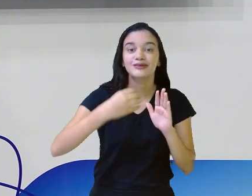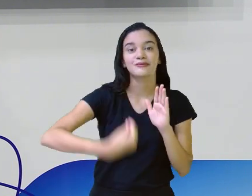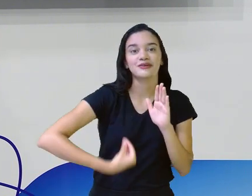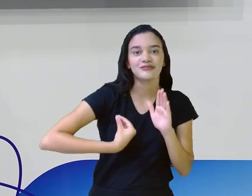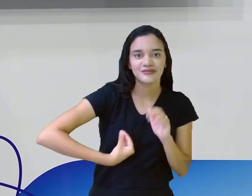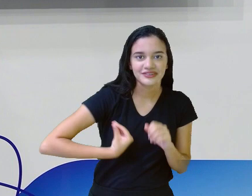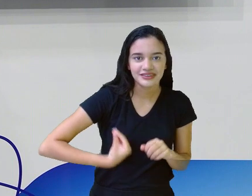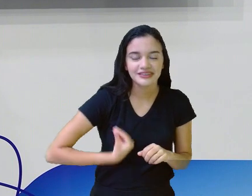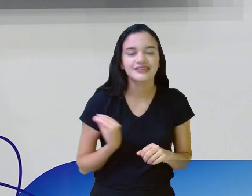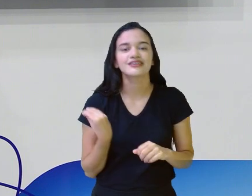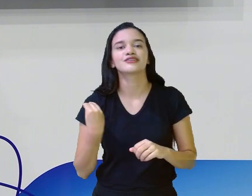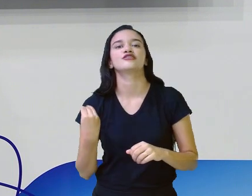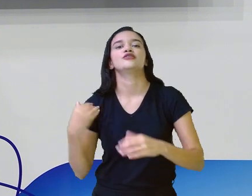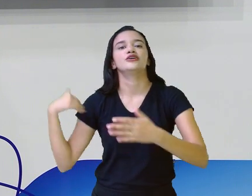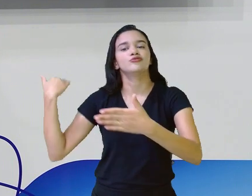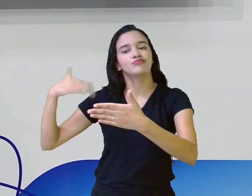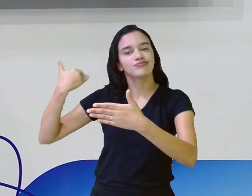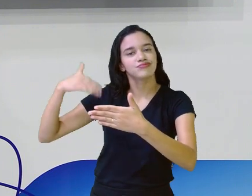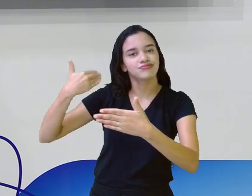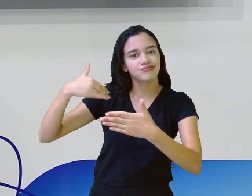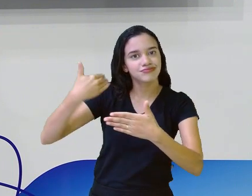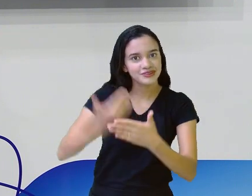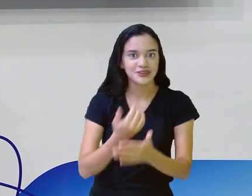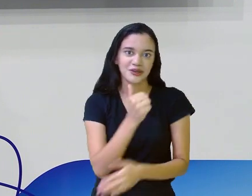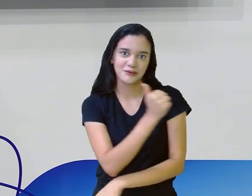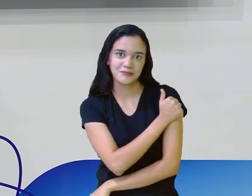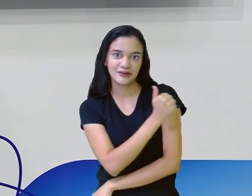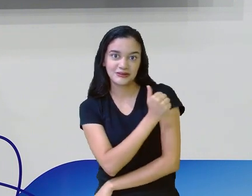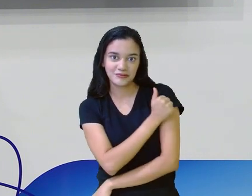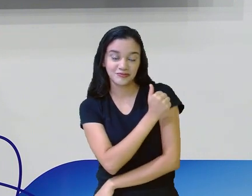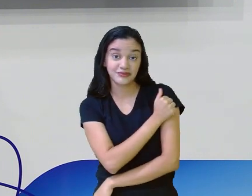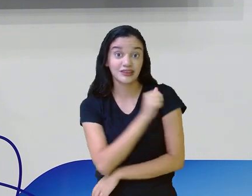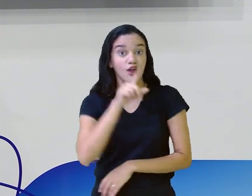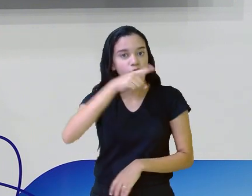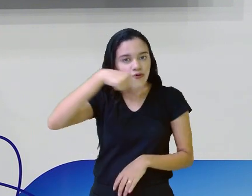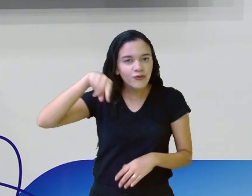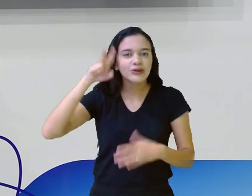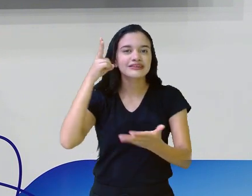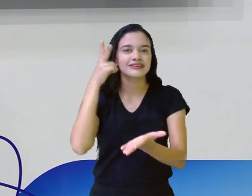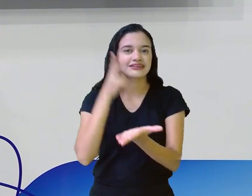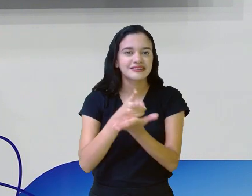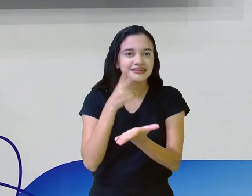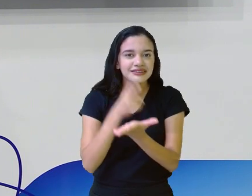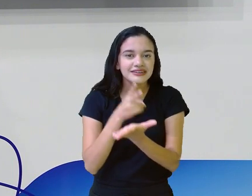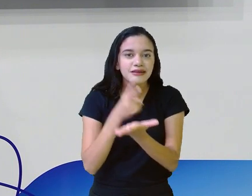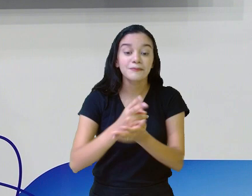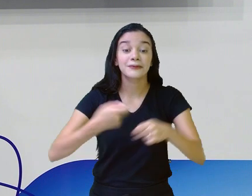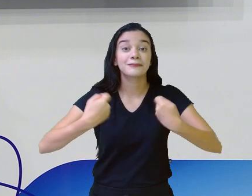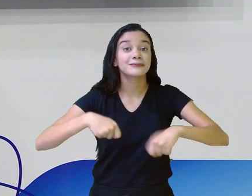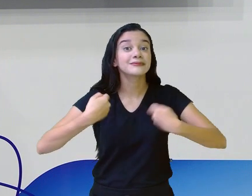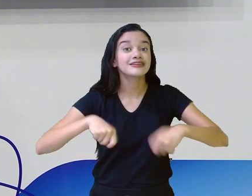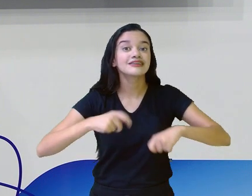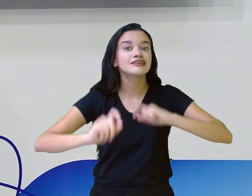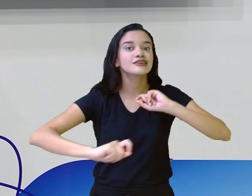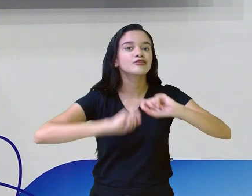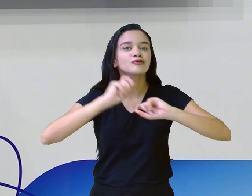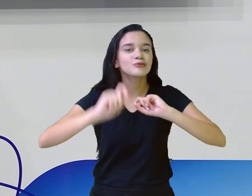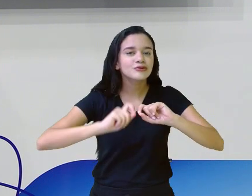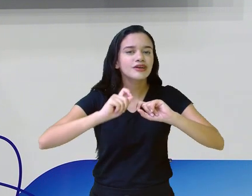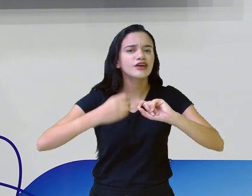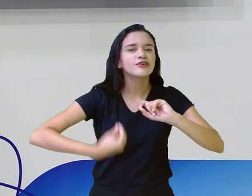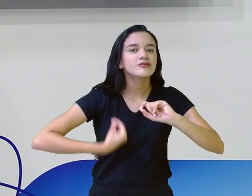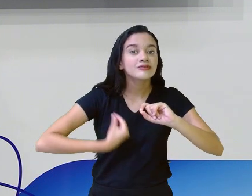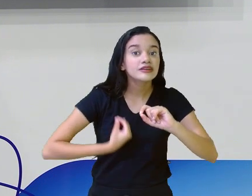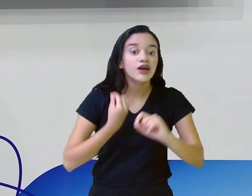ao longo da sua vida como estudante, pois você sempre vai precisar, não só na sua vida